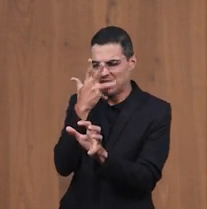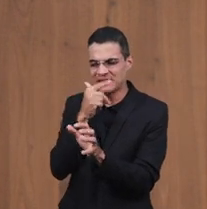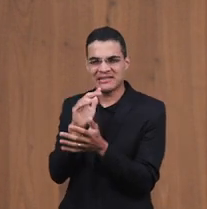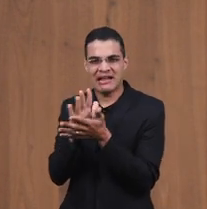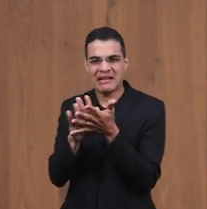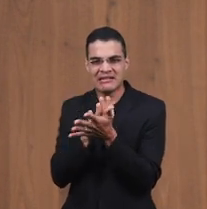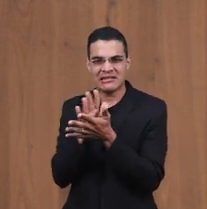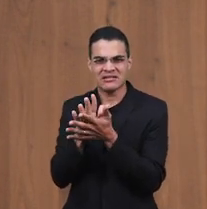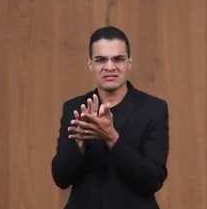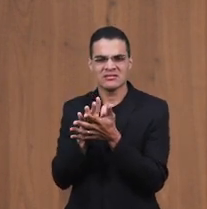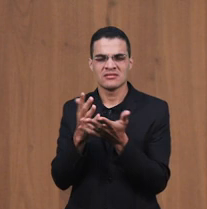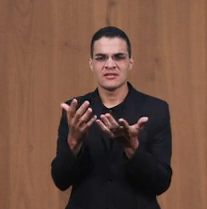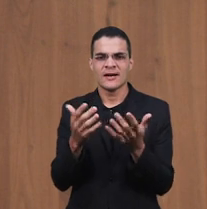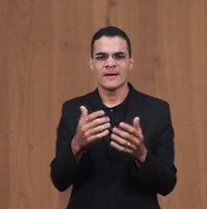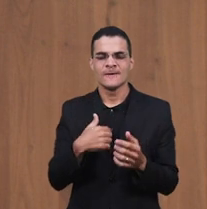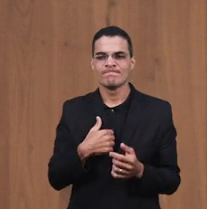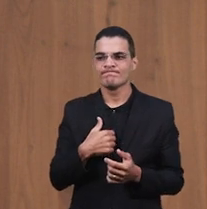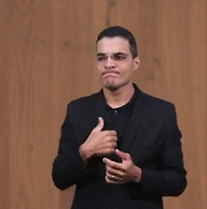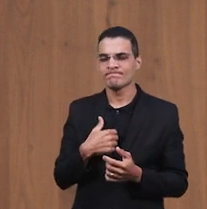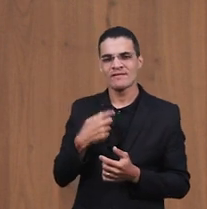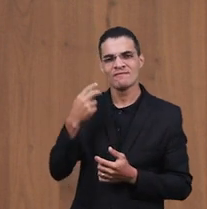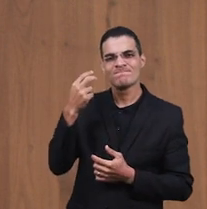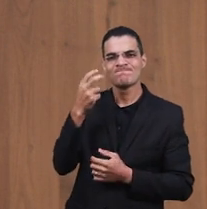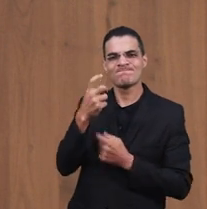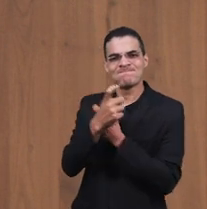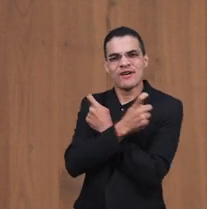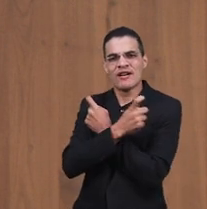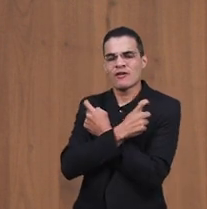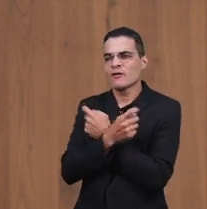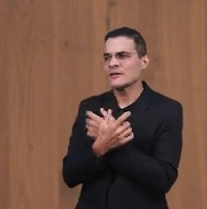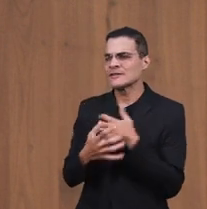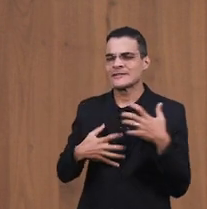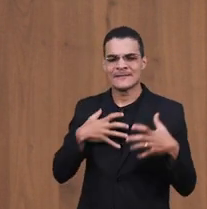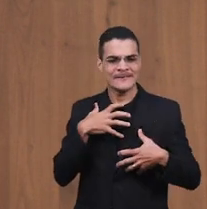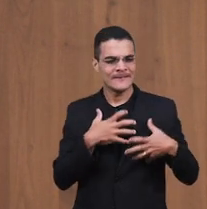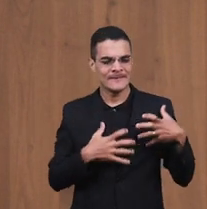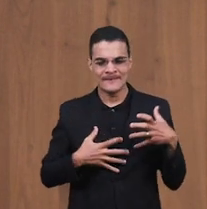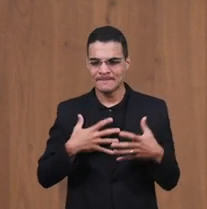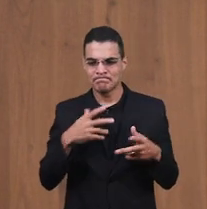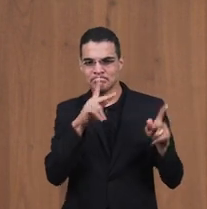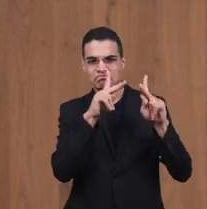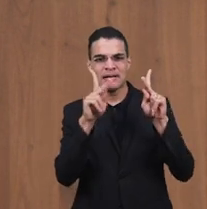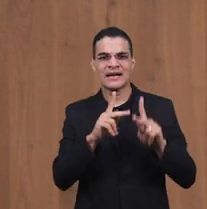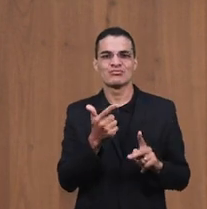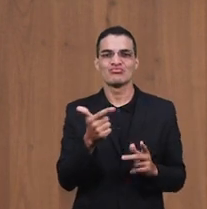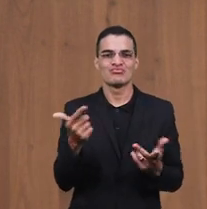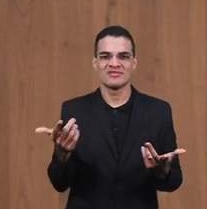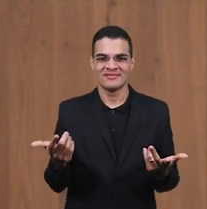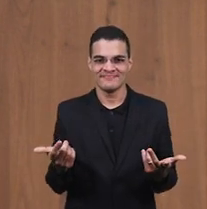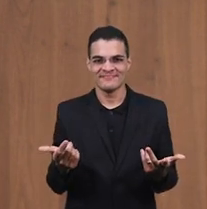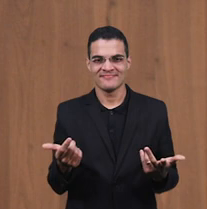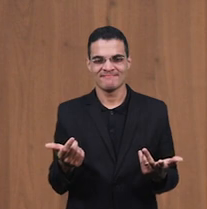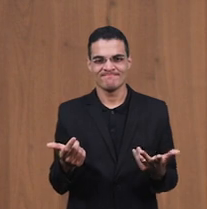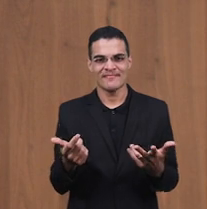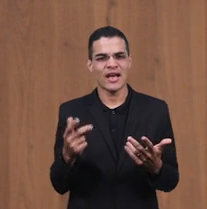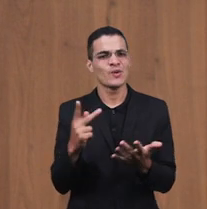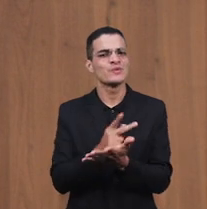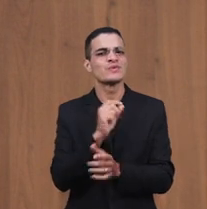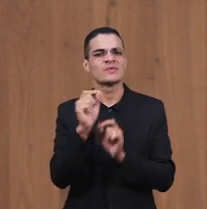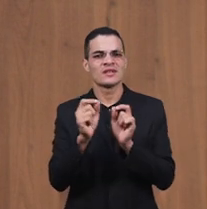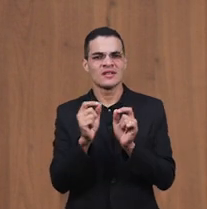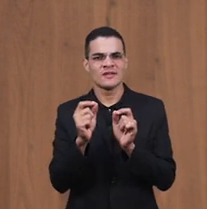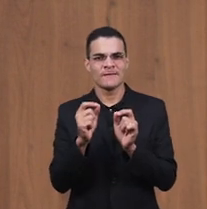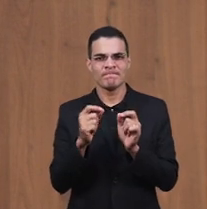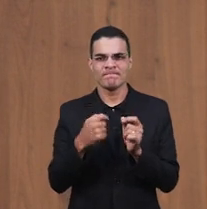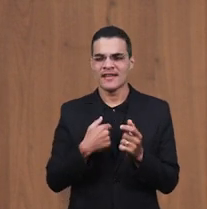E faraó ficou muito inquieto Aquilo tirou a paz do coração de faraó E faraó então